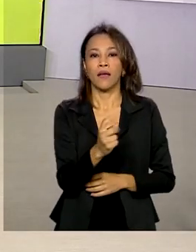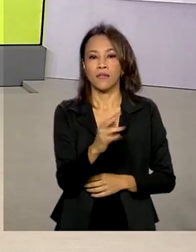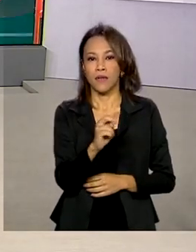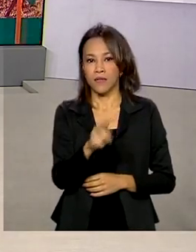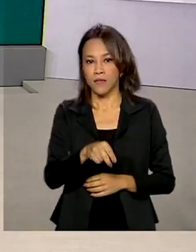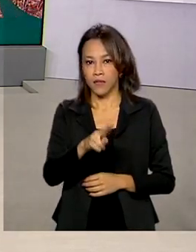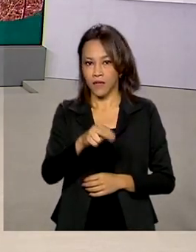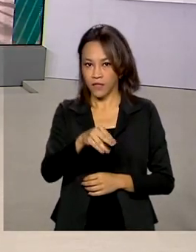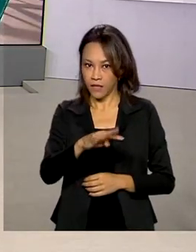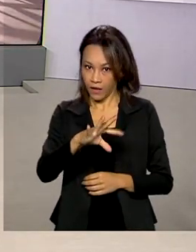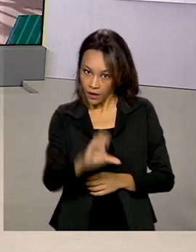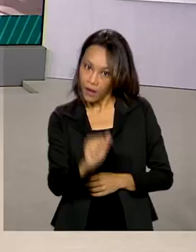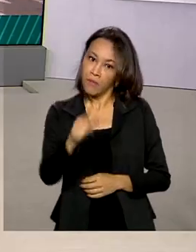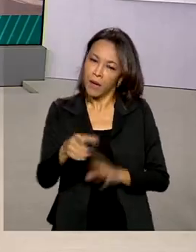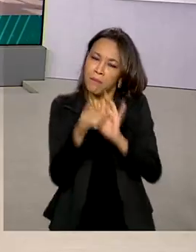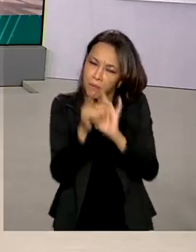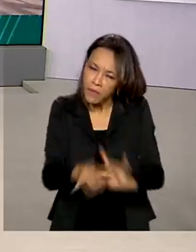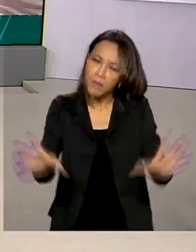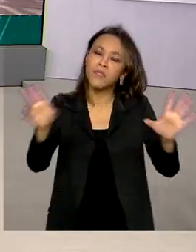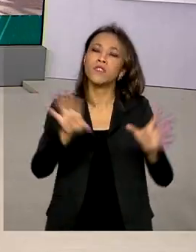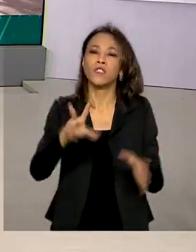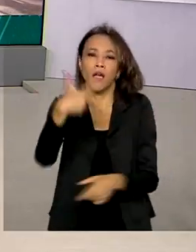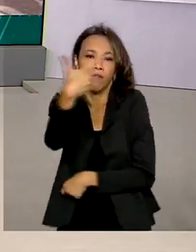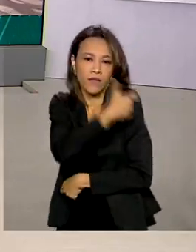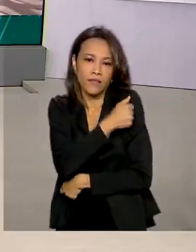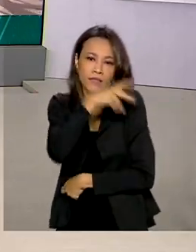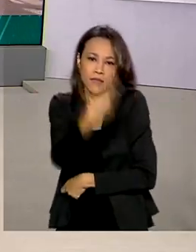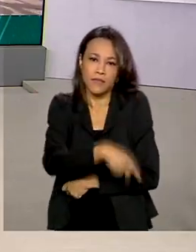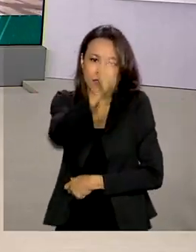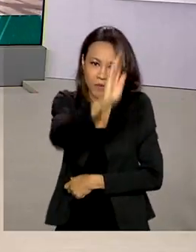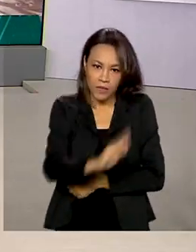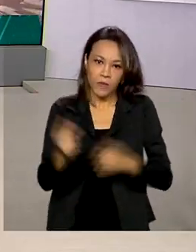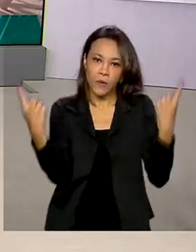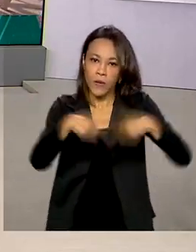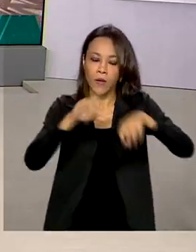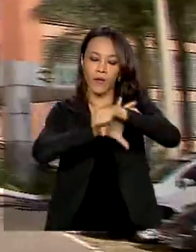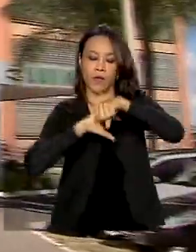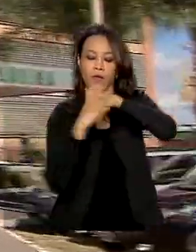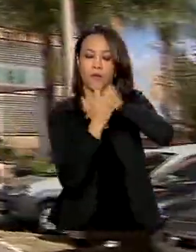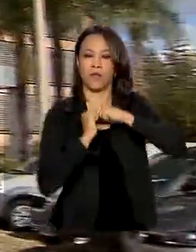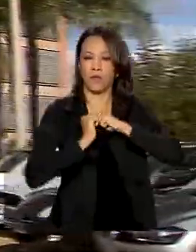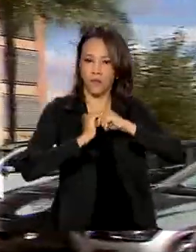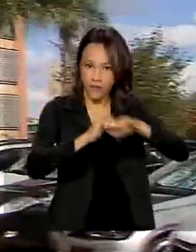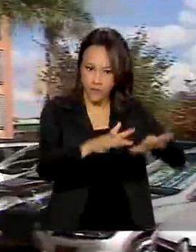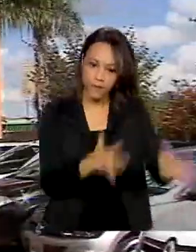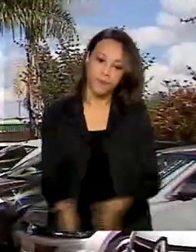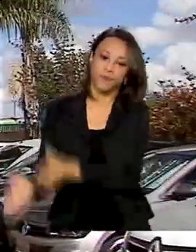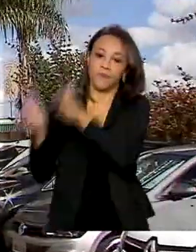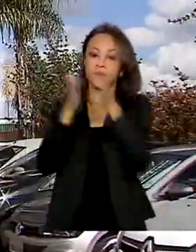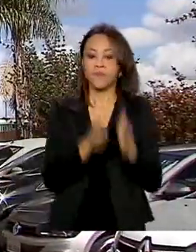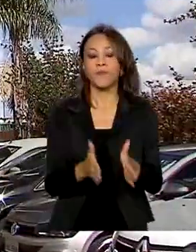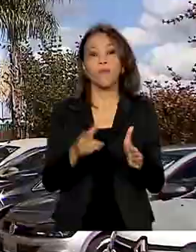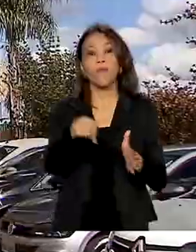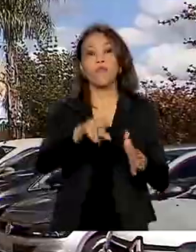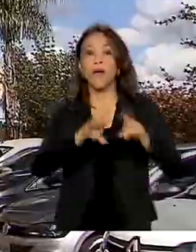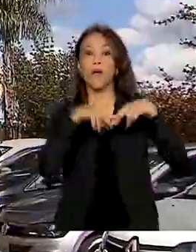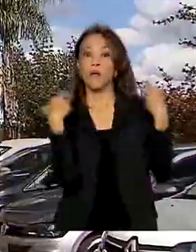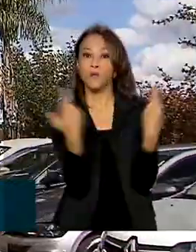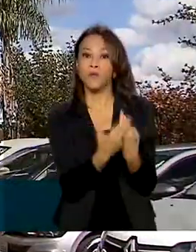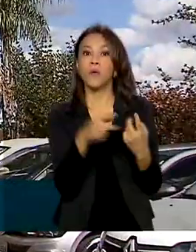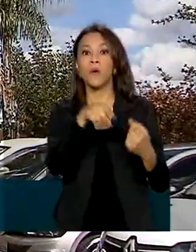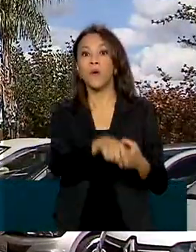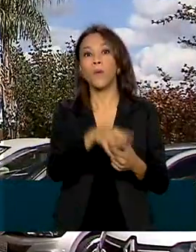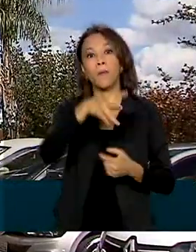emergencial no Brasil de vacinas contra a Covid-19. Na reunião com a farmacêutica Pfizer, a